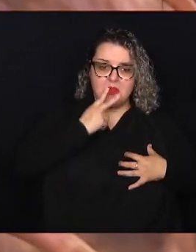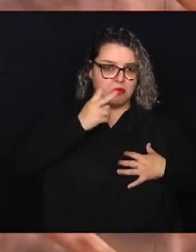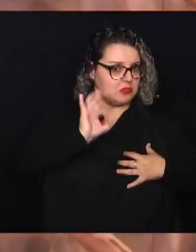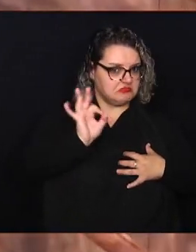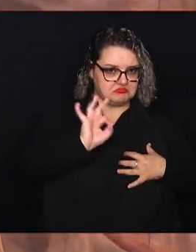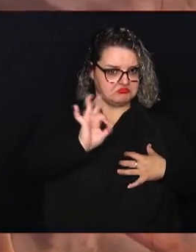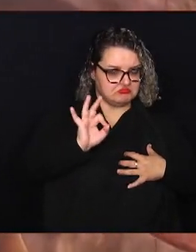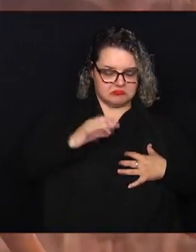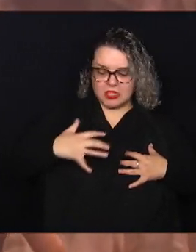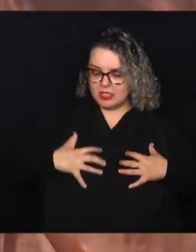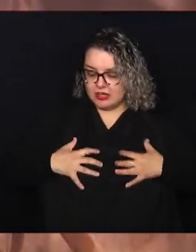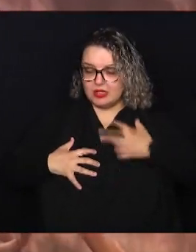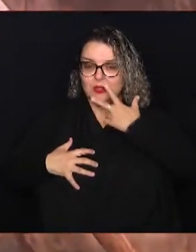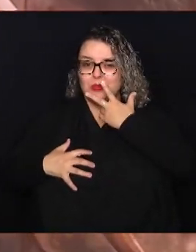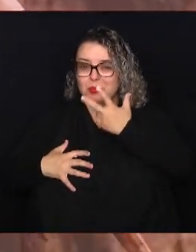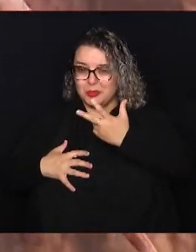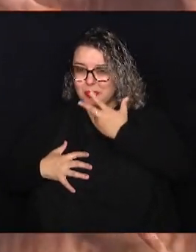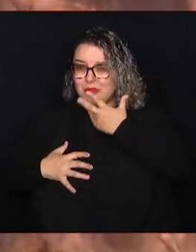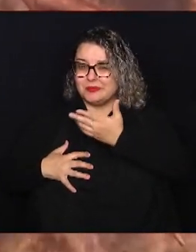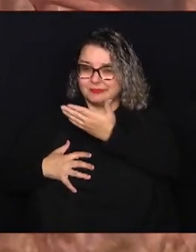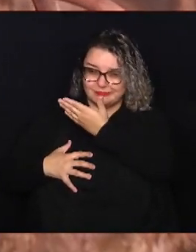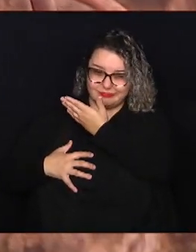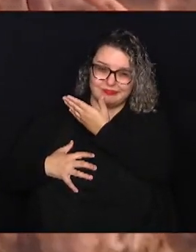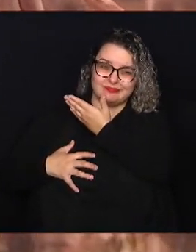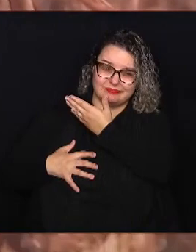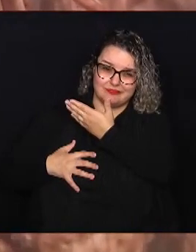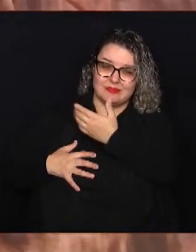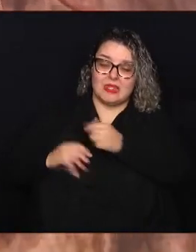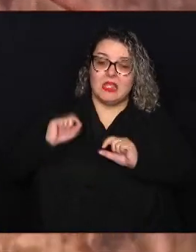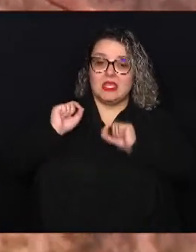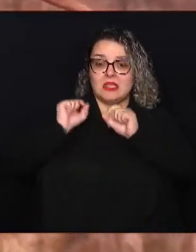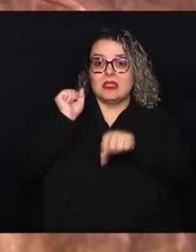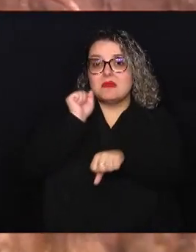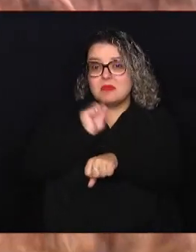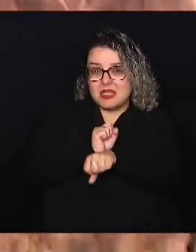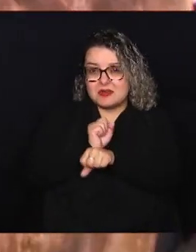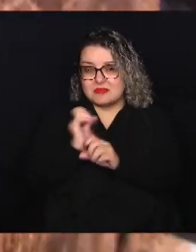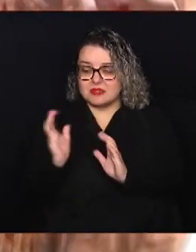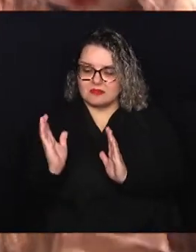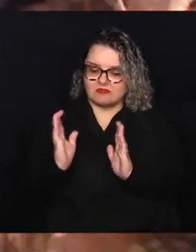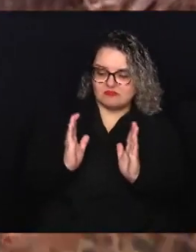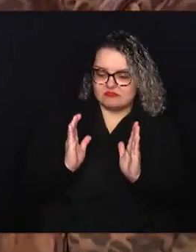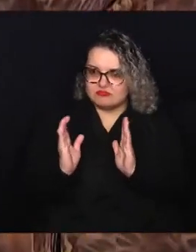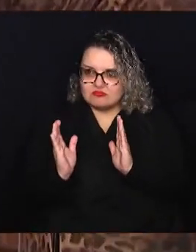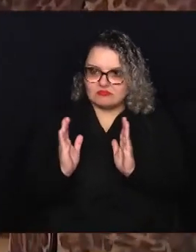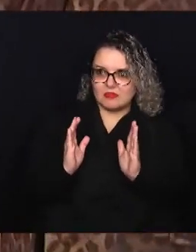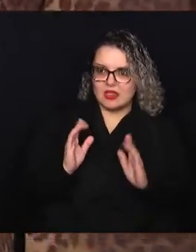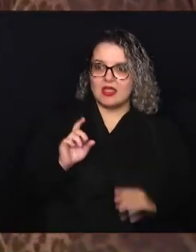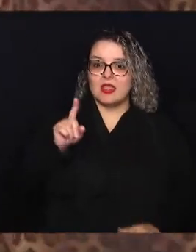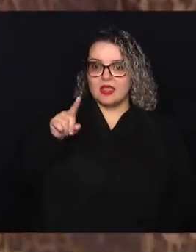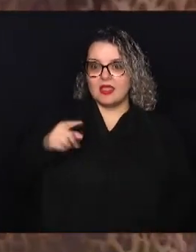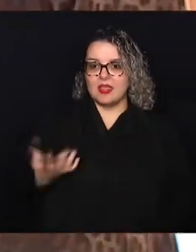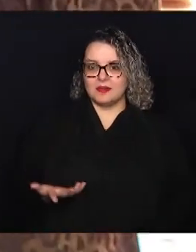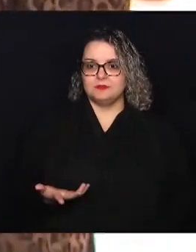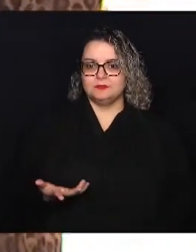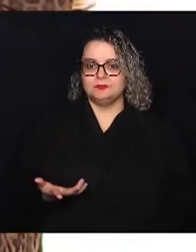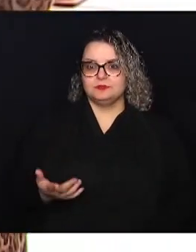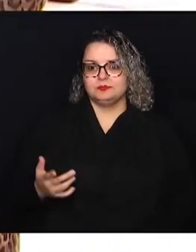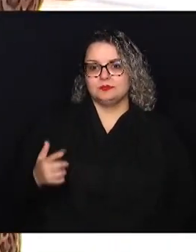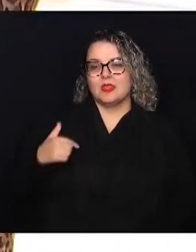quem parou de fumar, já está há alguns anos sem fumar, está no meio termo, né. Isso, a gente